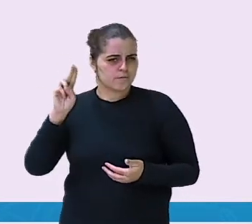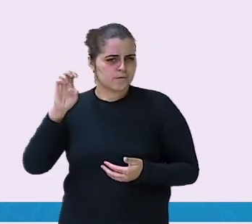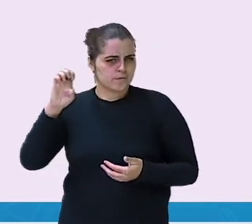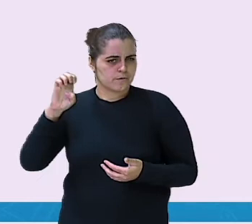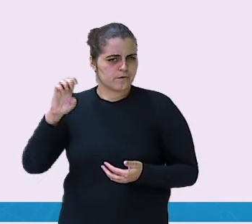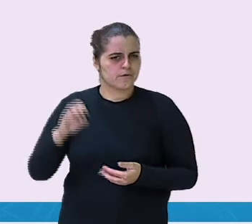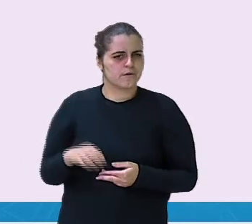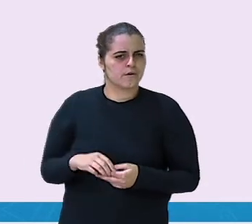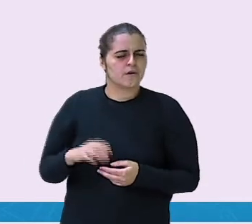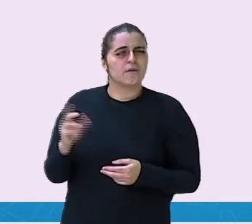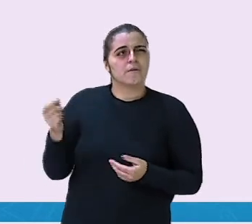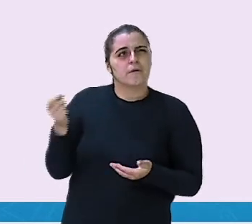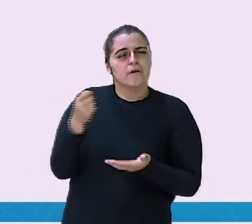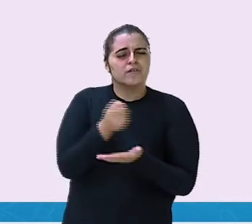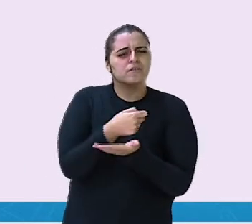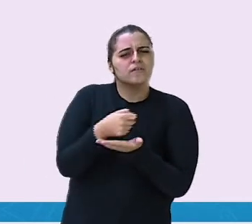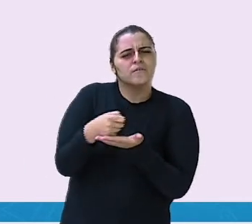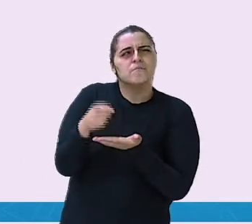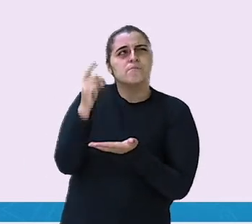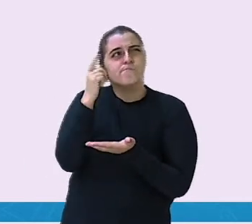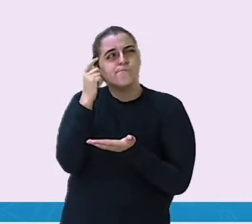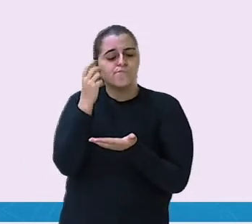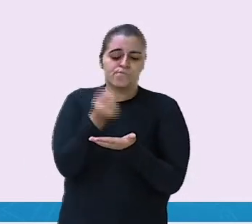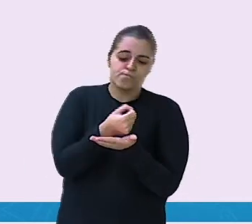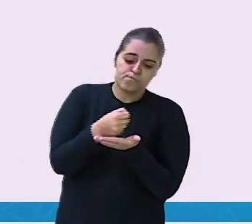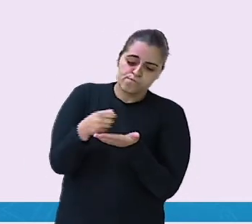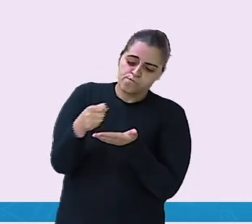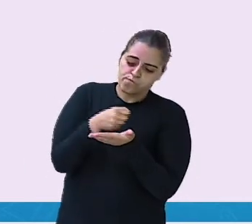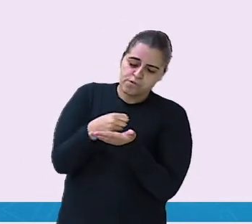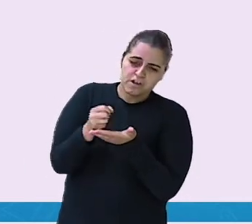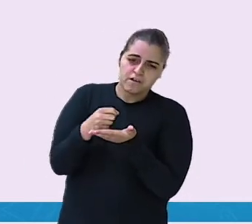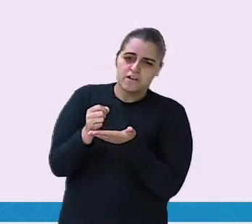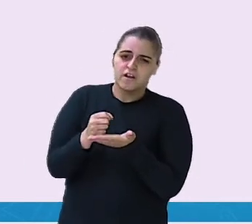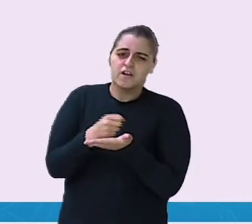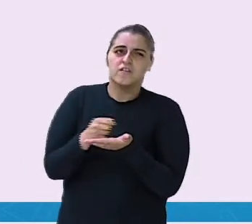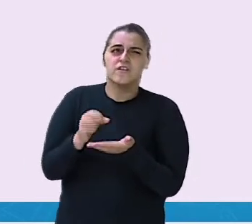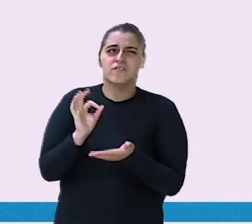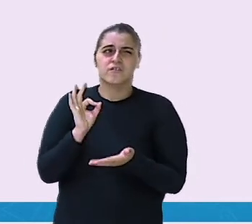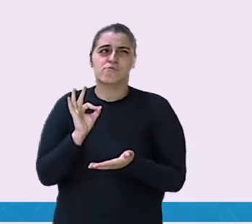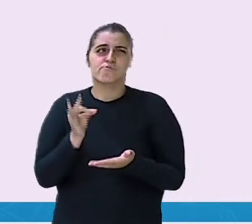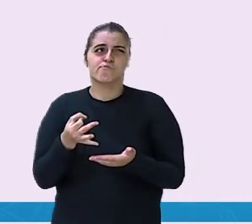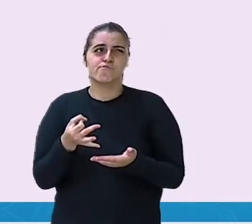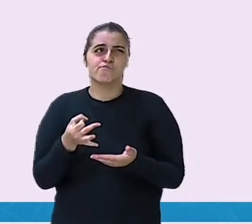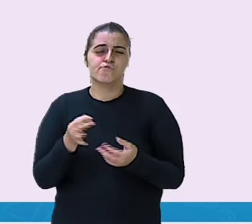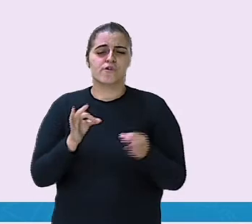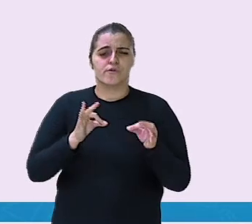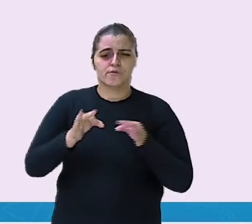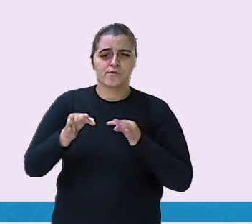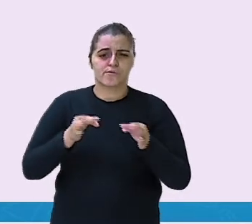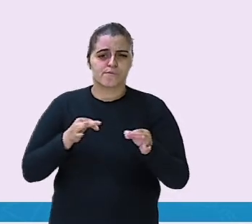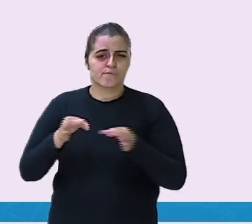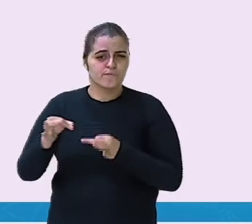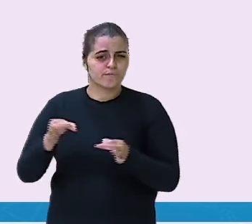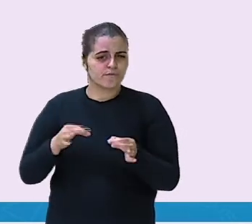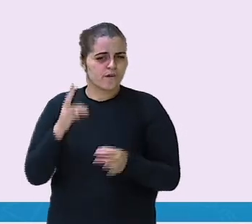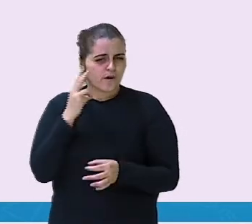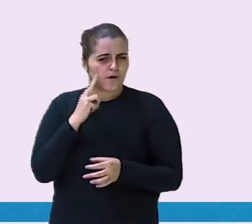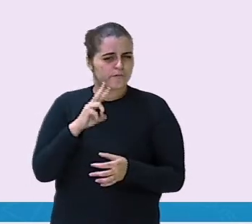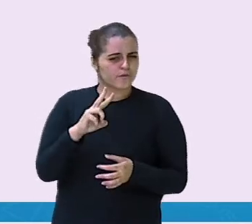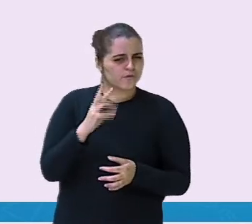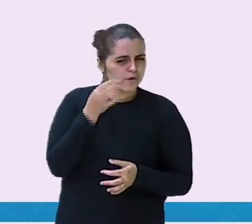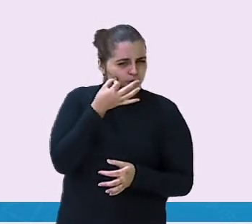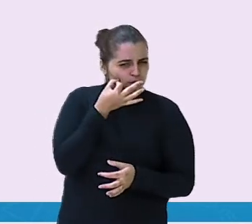resolveu anotar várias coisas aqui. Será que ficou certo? Será que tá tudo organizado? Vamos